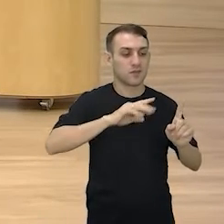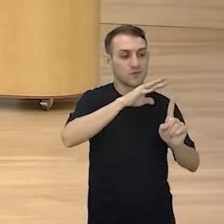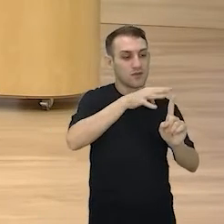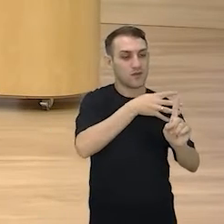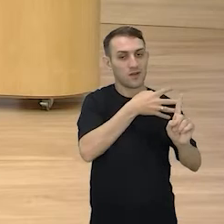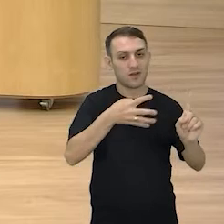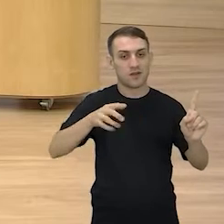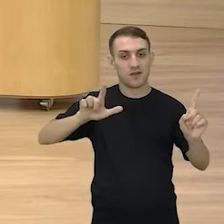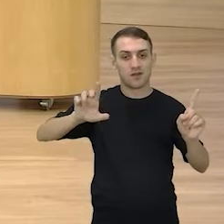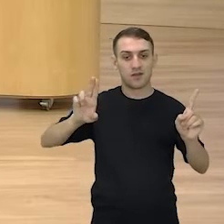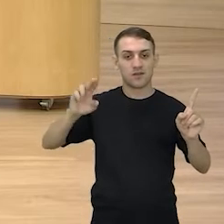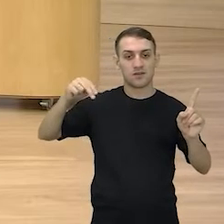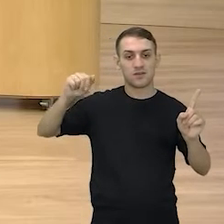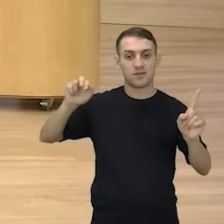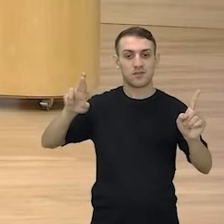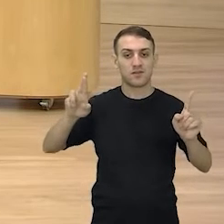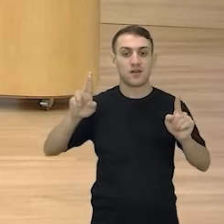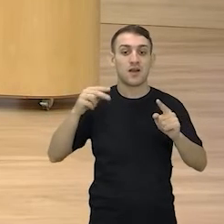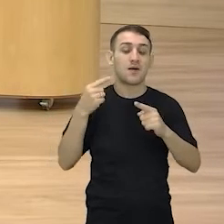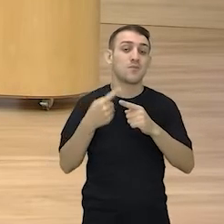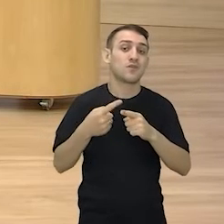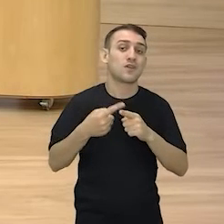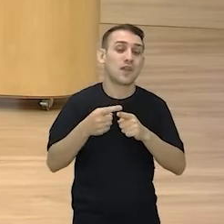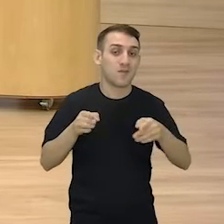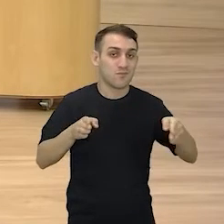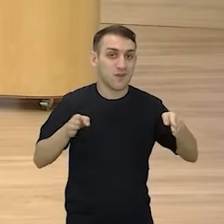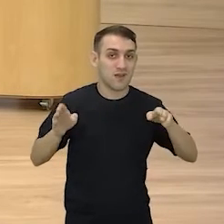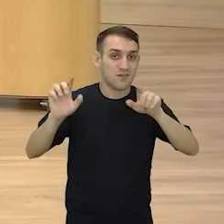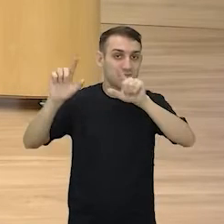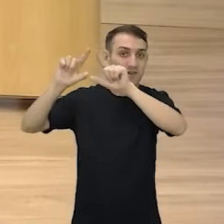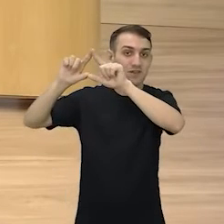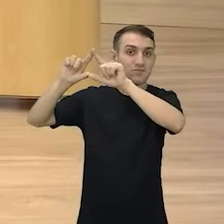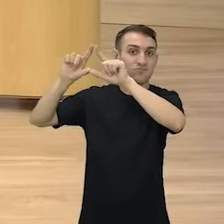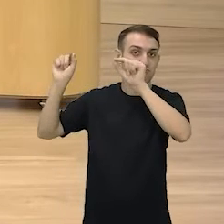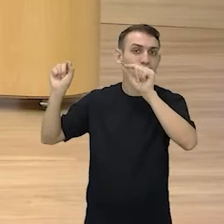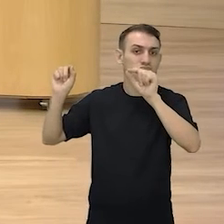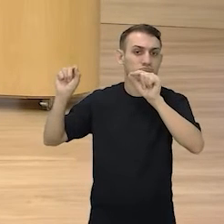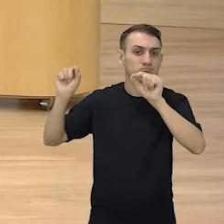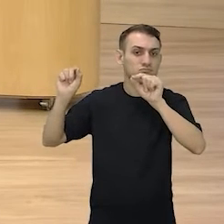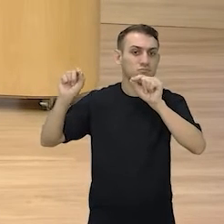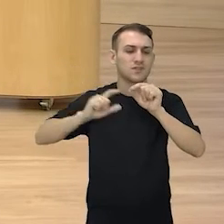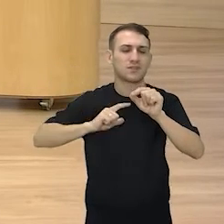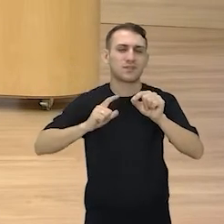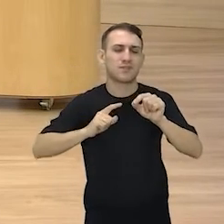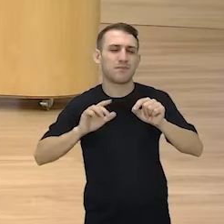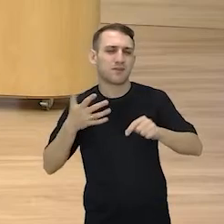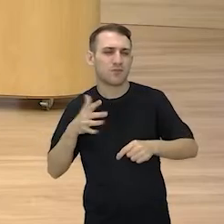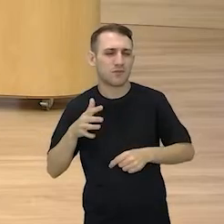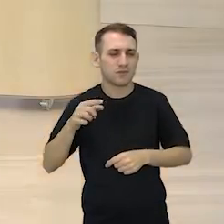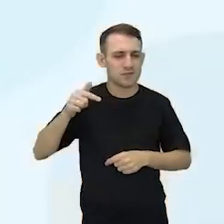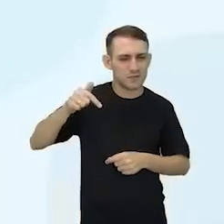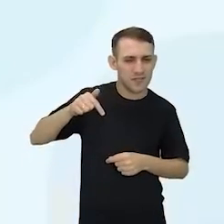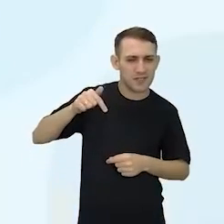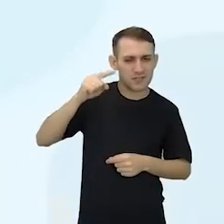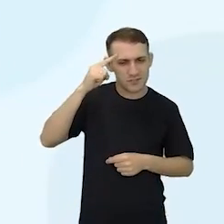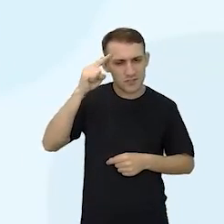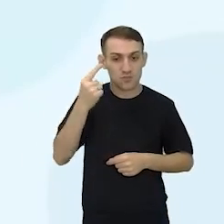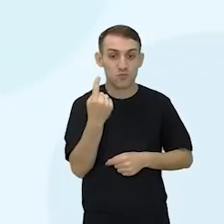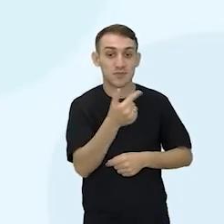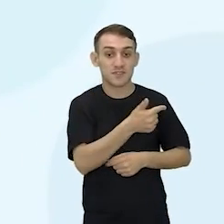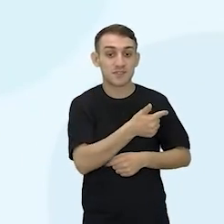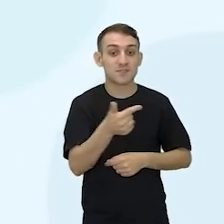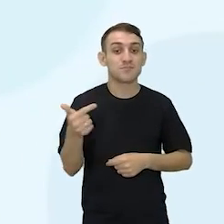porque as fases da lua, elas duram cerca de sete dias, uma semana.